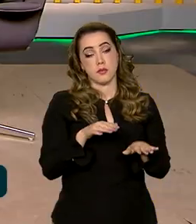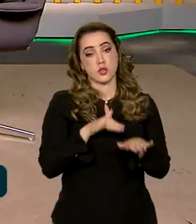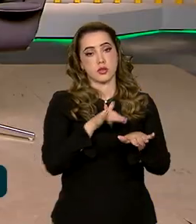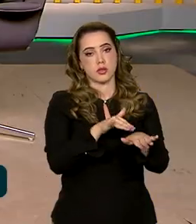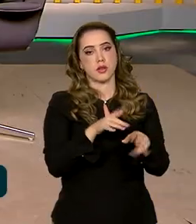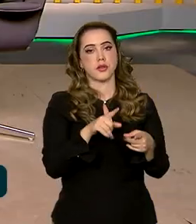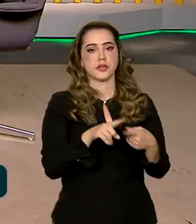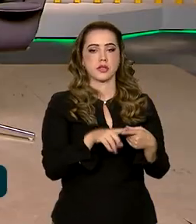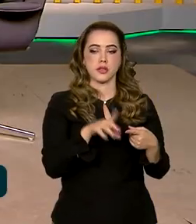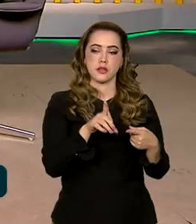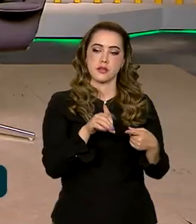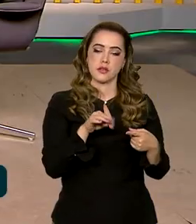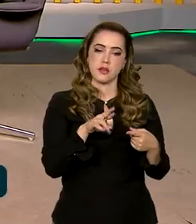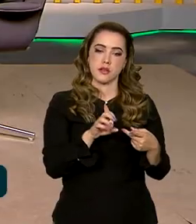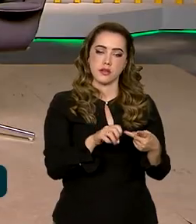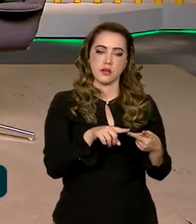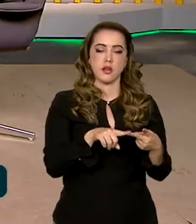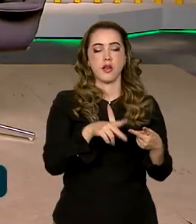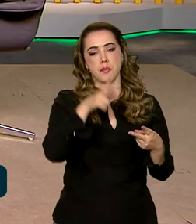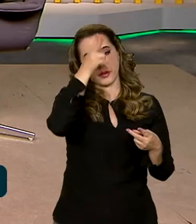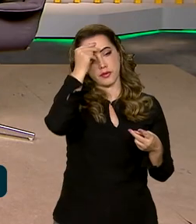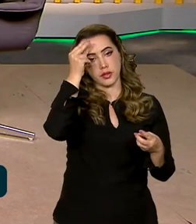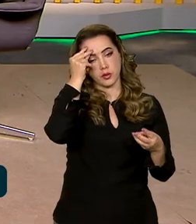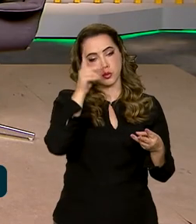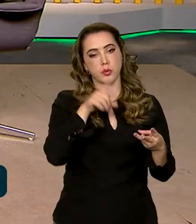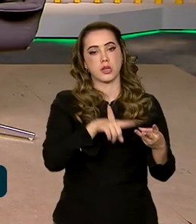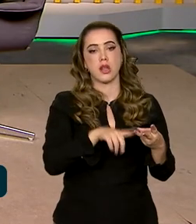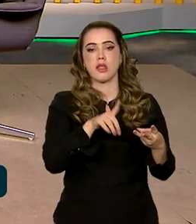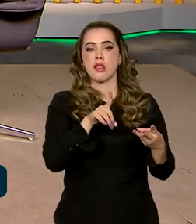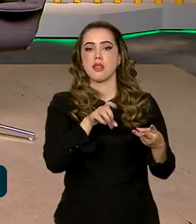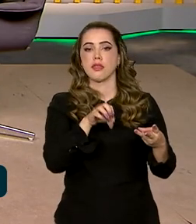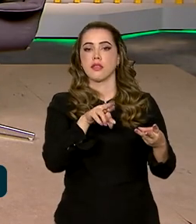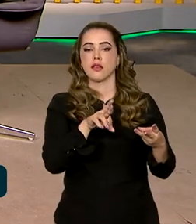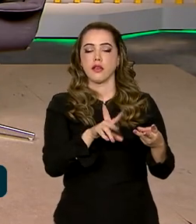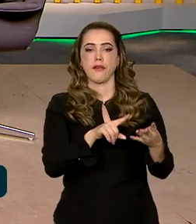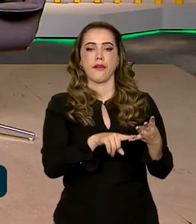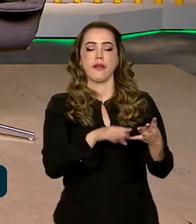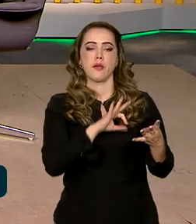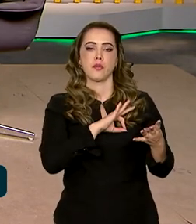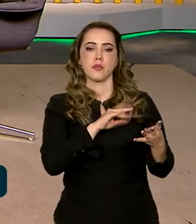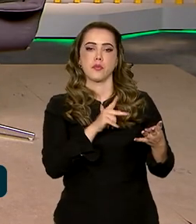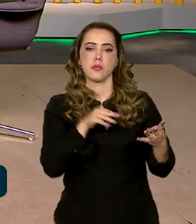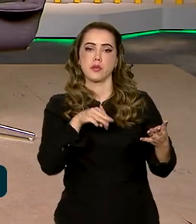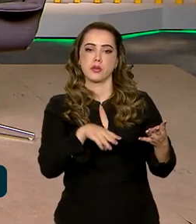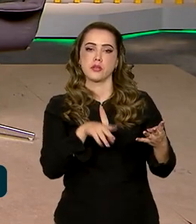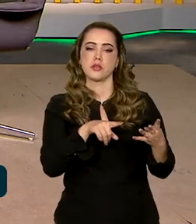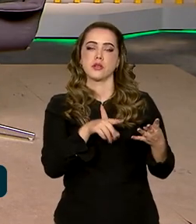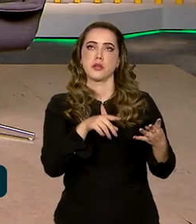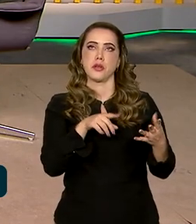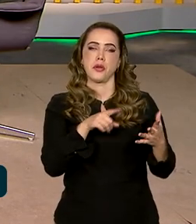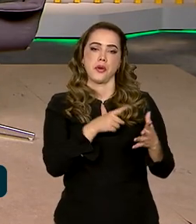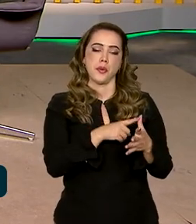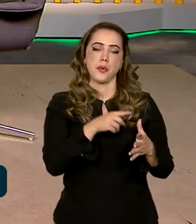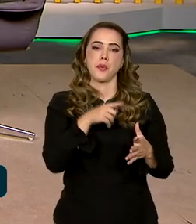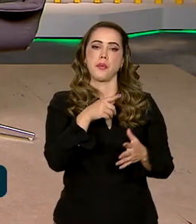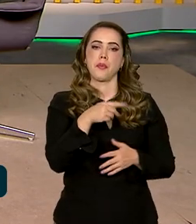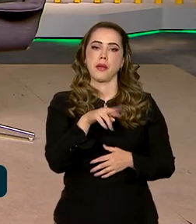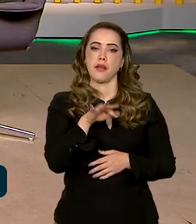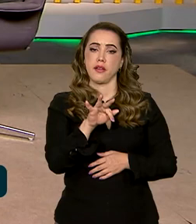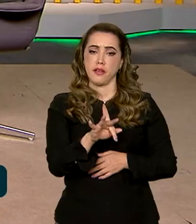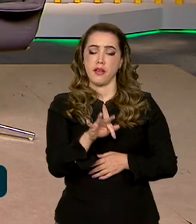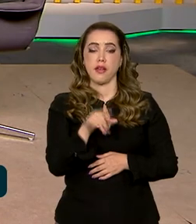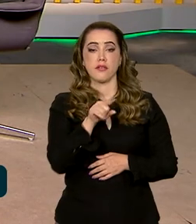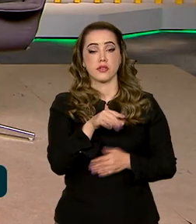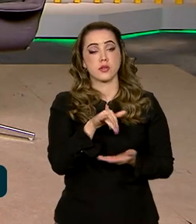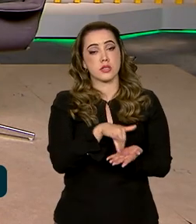prefeituras municipais, os DERs, os órgãos estaduais, as polícias, a Polícia Militar, a Polícia Rodoviária Federal, estão